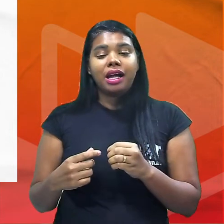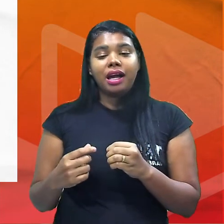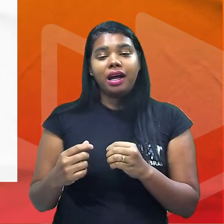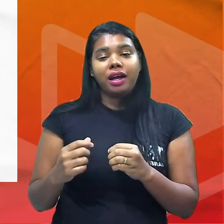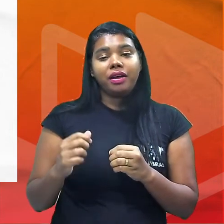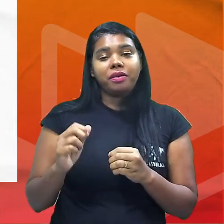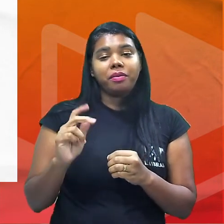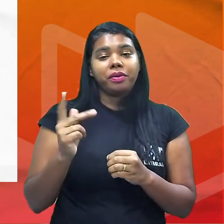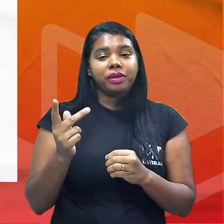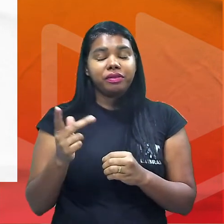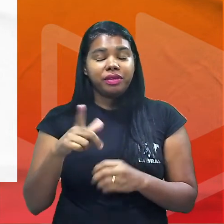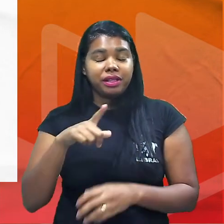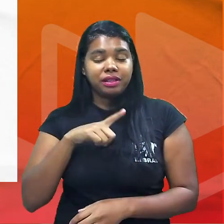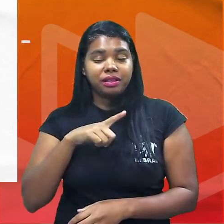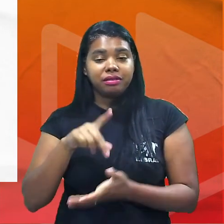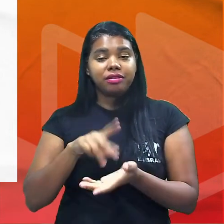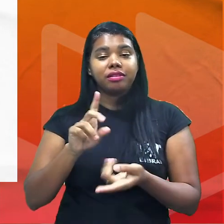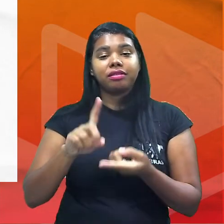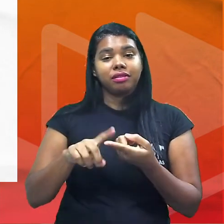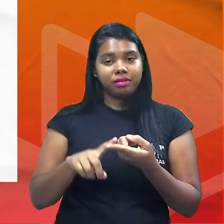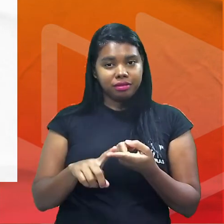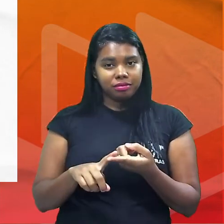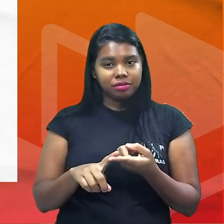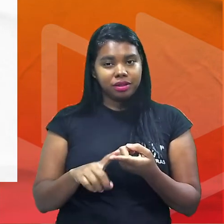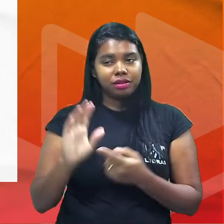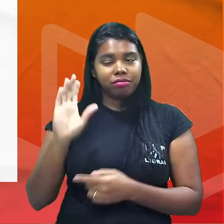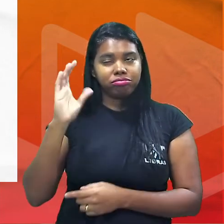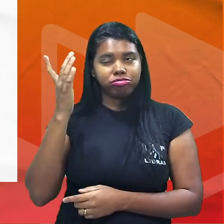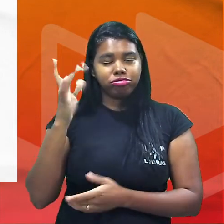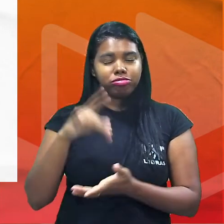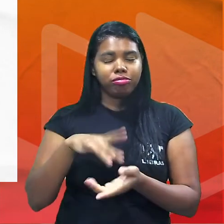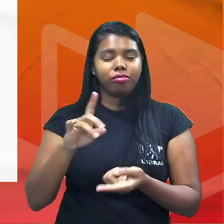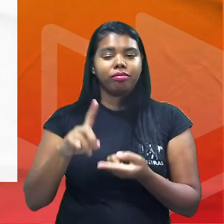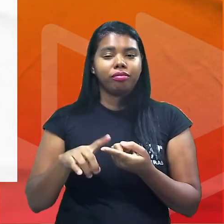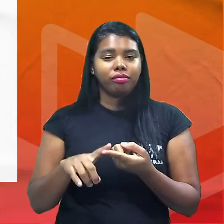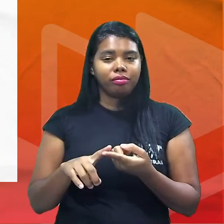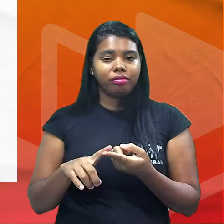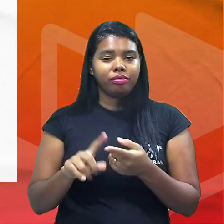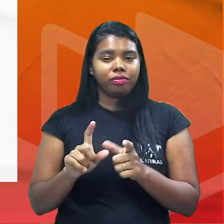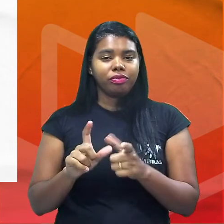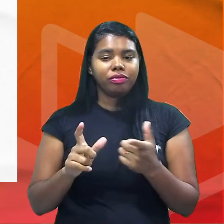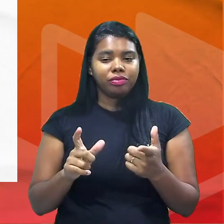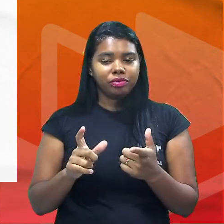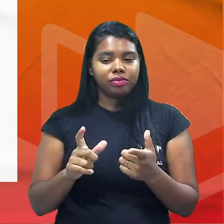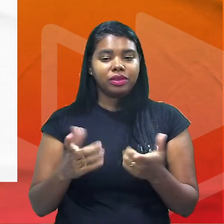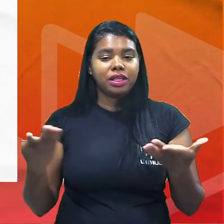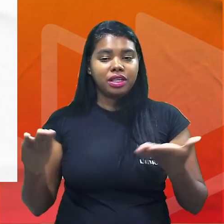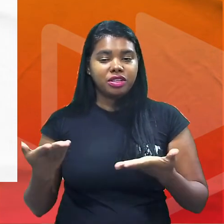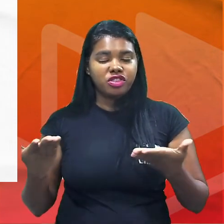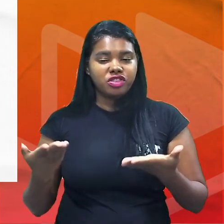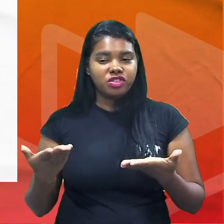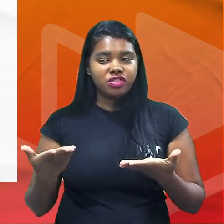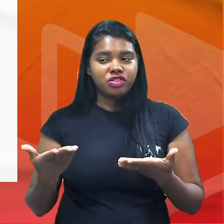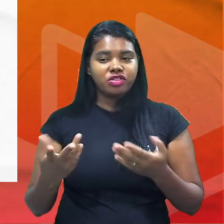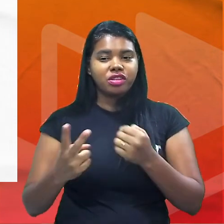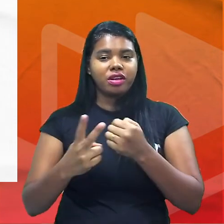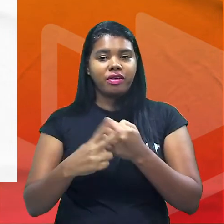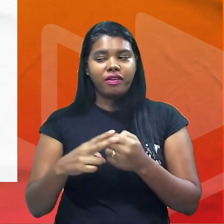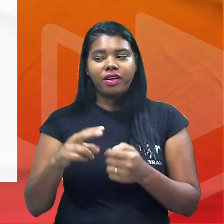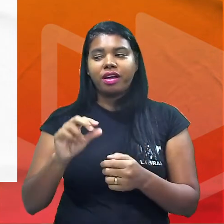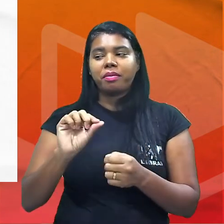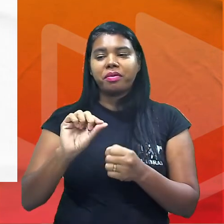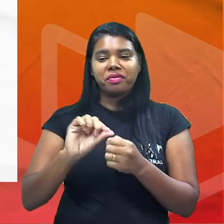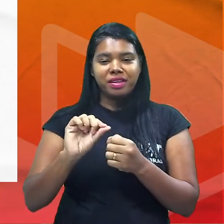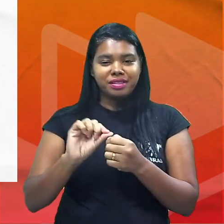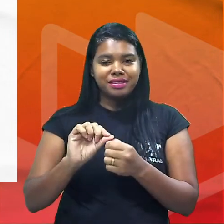haver no sentido de existir na indicação de tempo também ele só pode ficar no singular o verbo fazer o verbo fazer